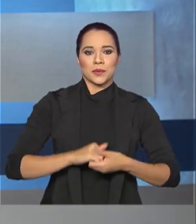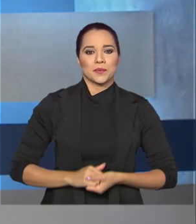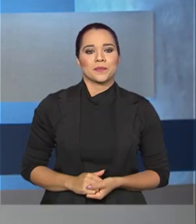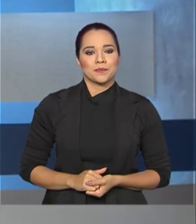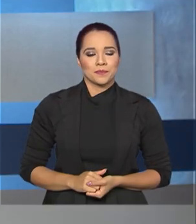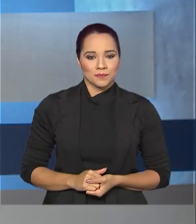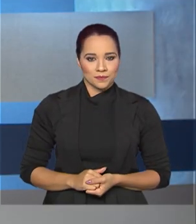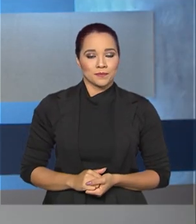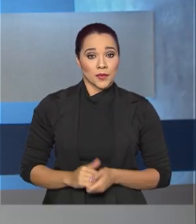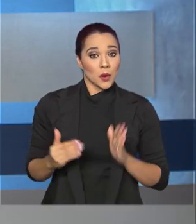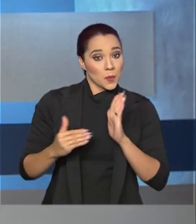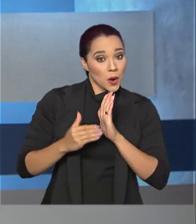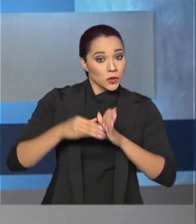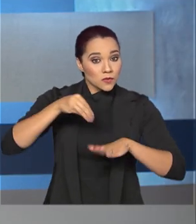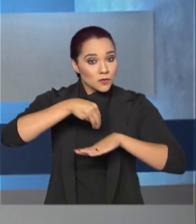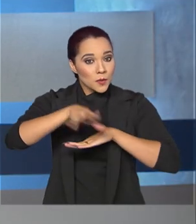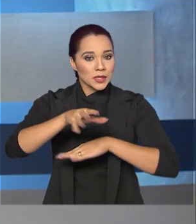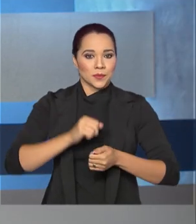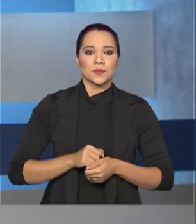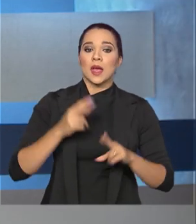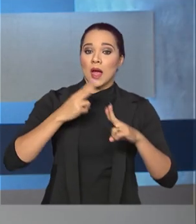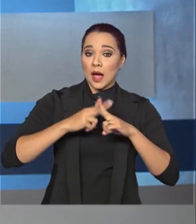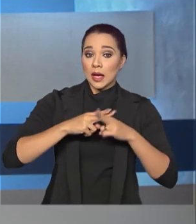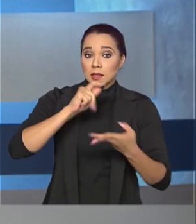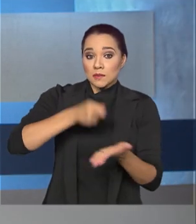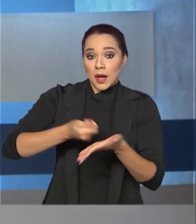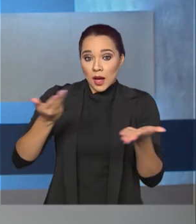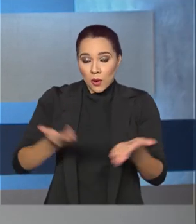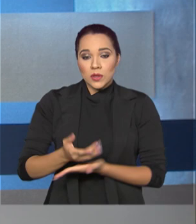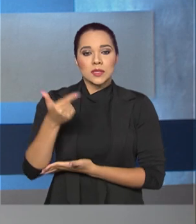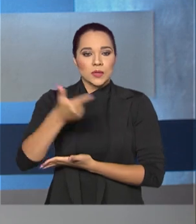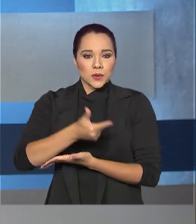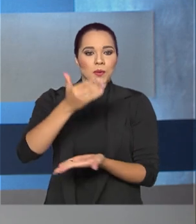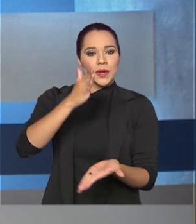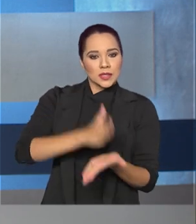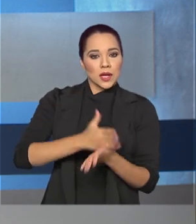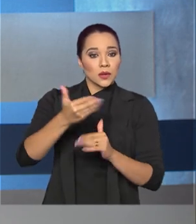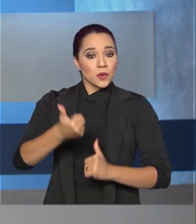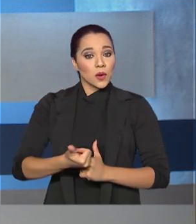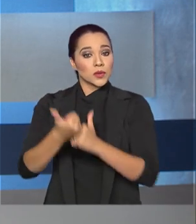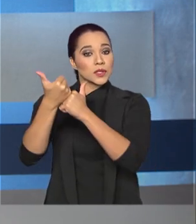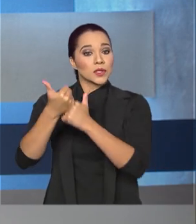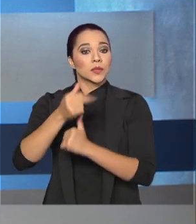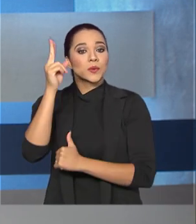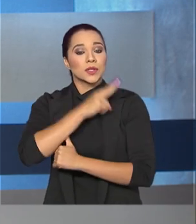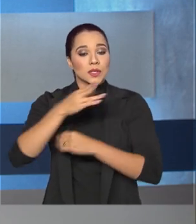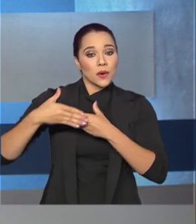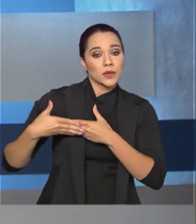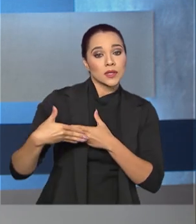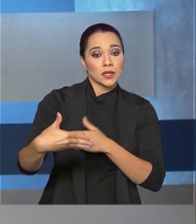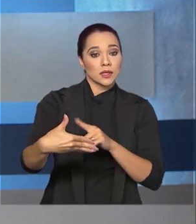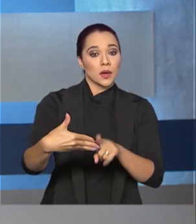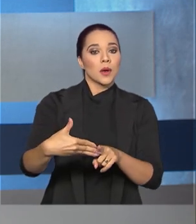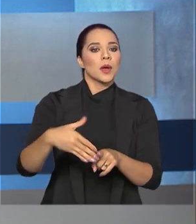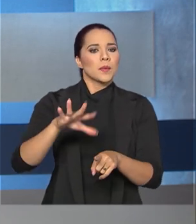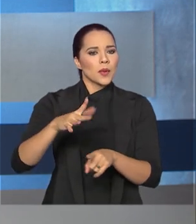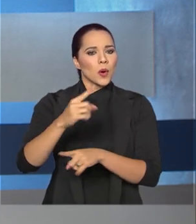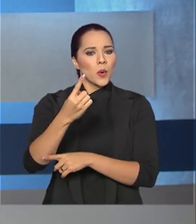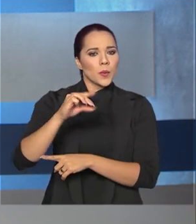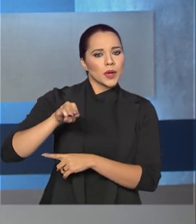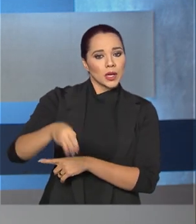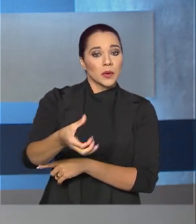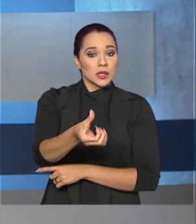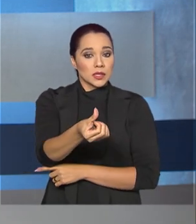E uma última informação. A Caixa paga hoje a segunda parcela do Auxílio Emergencial Extensão para 1